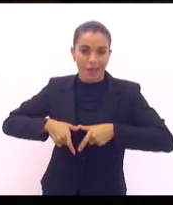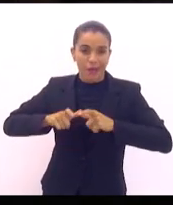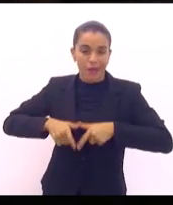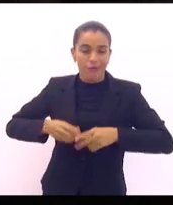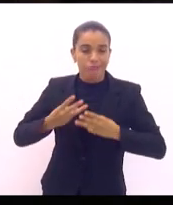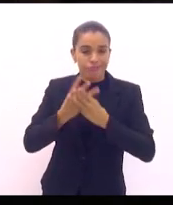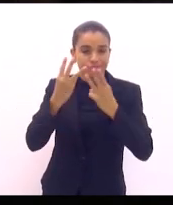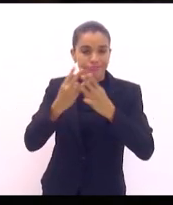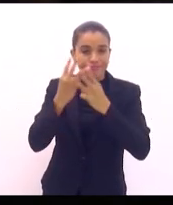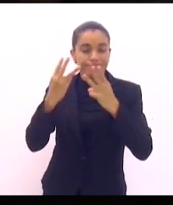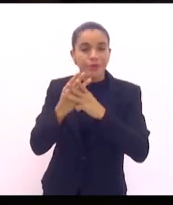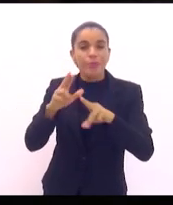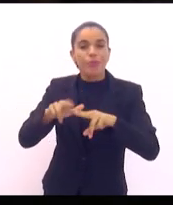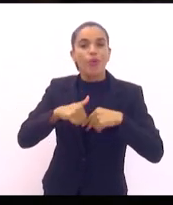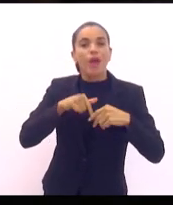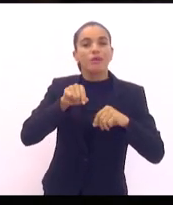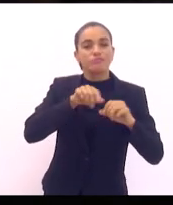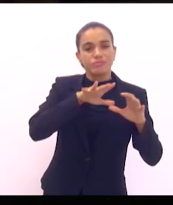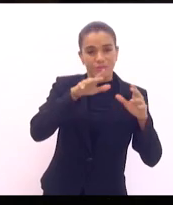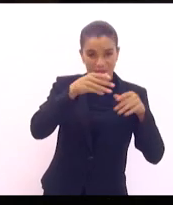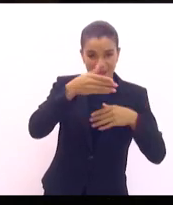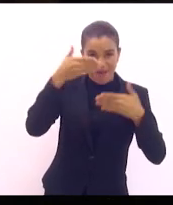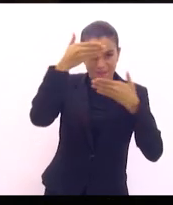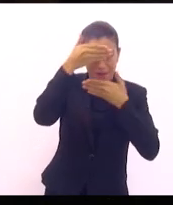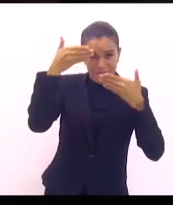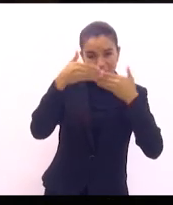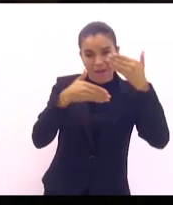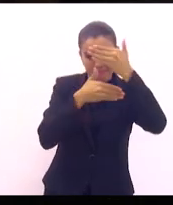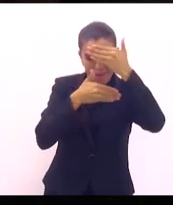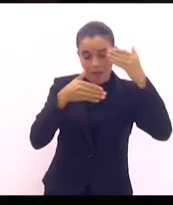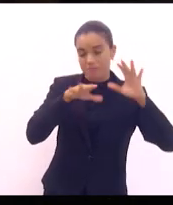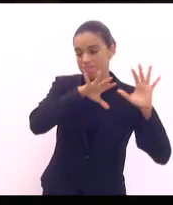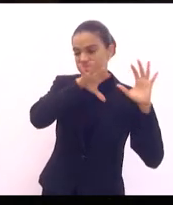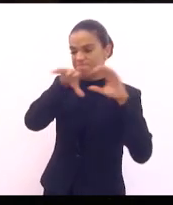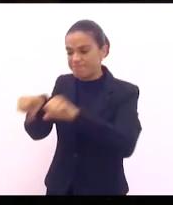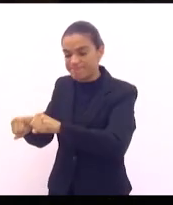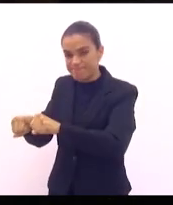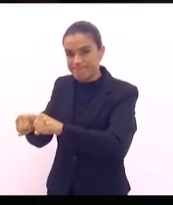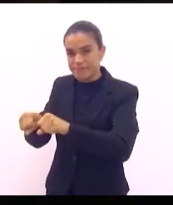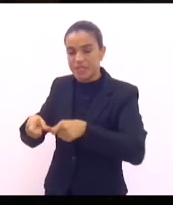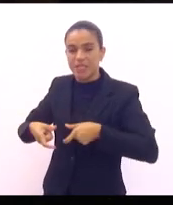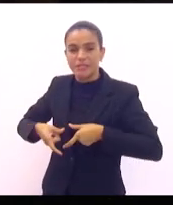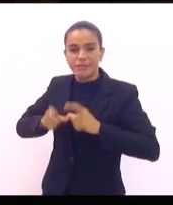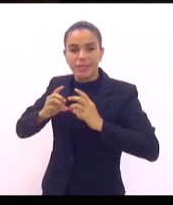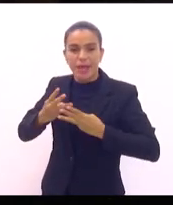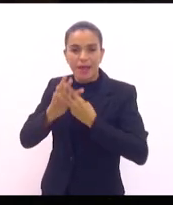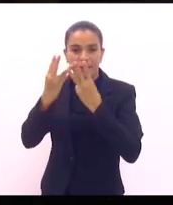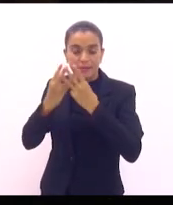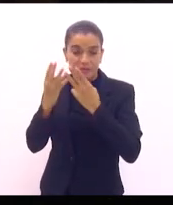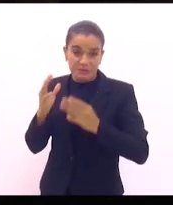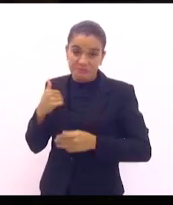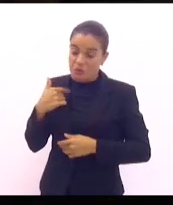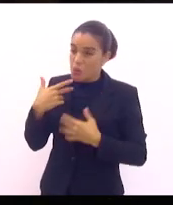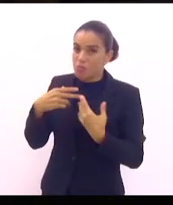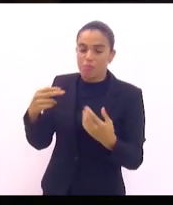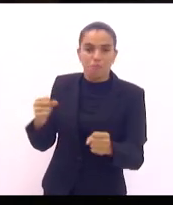que o Hamas fez ao território israelita. Inaceitável. Mas também comecei a